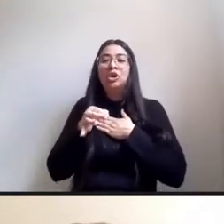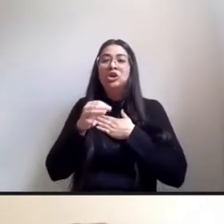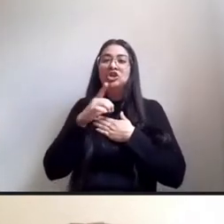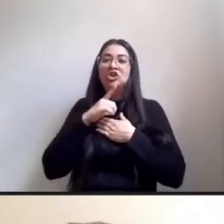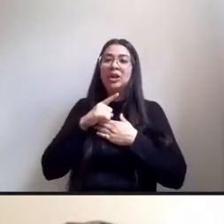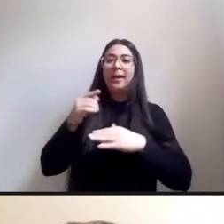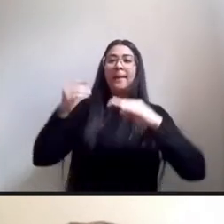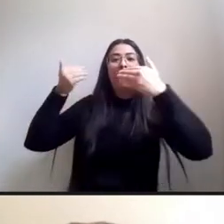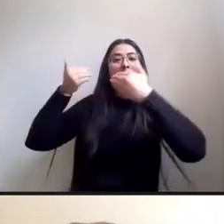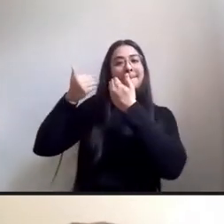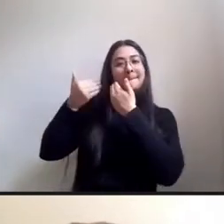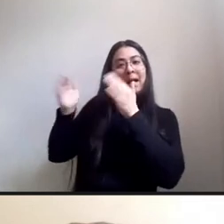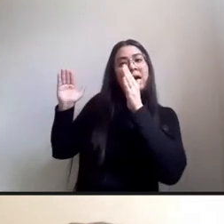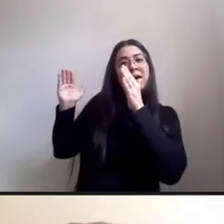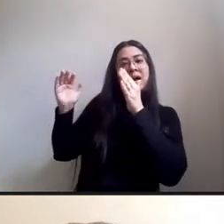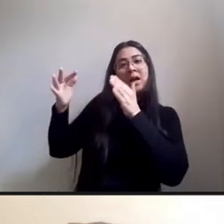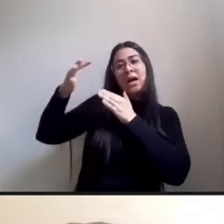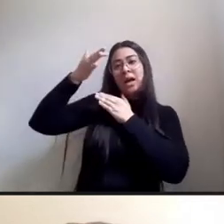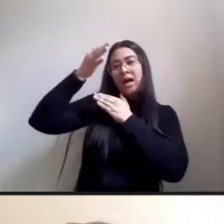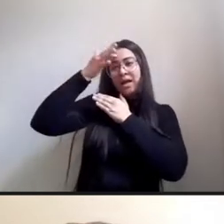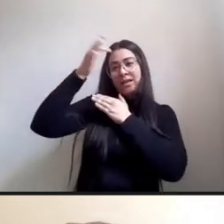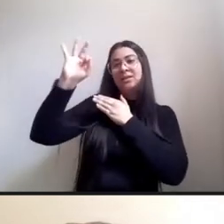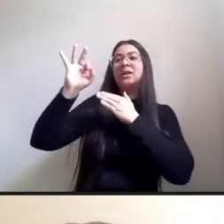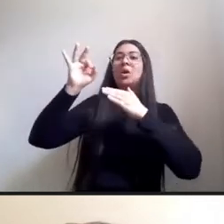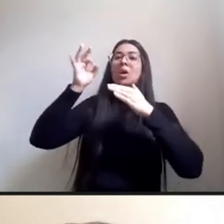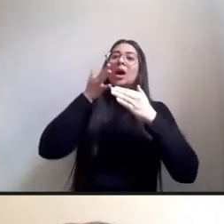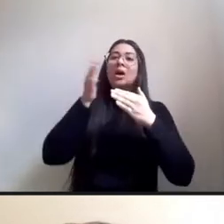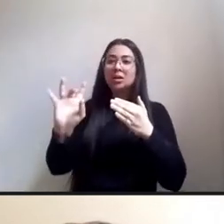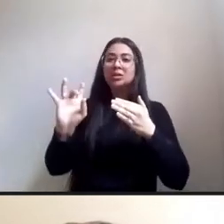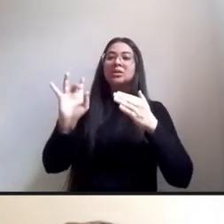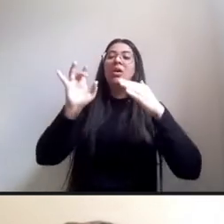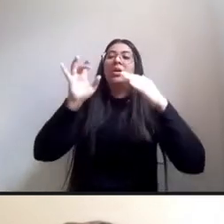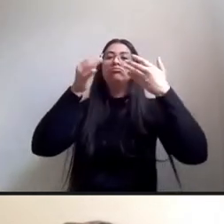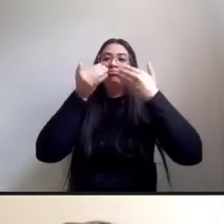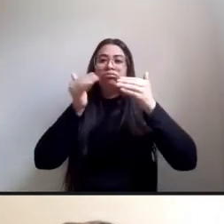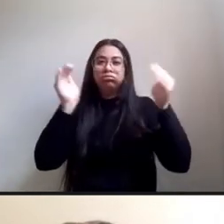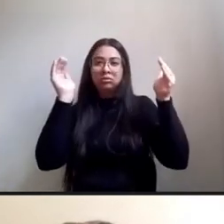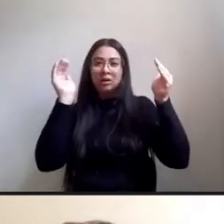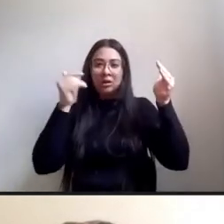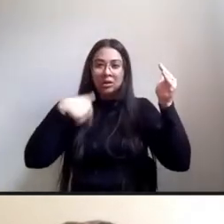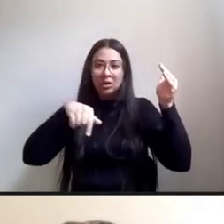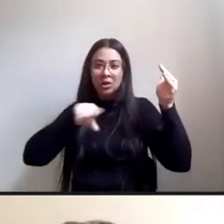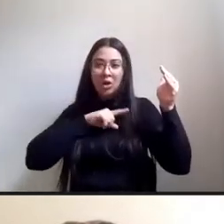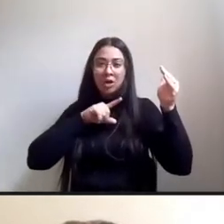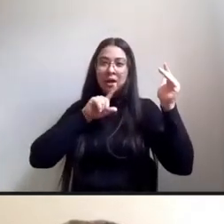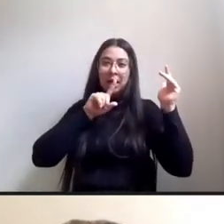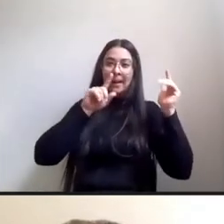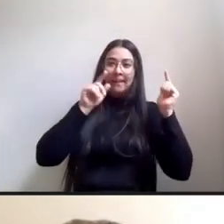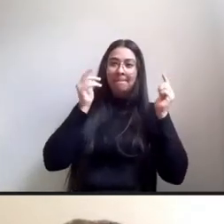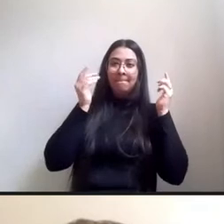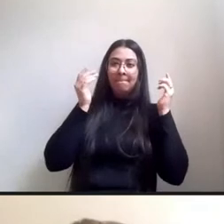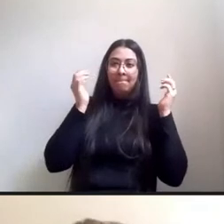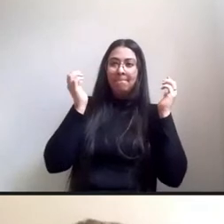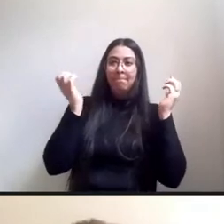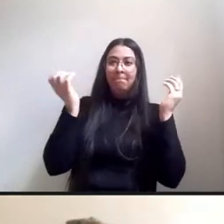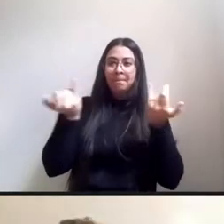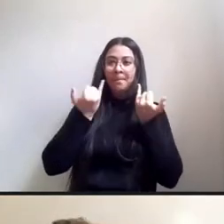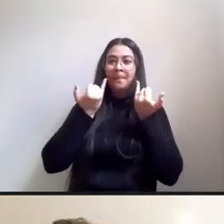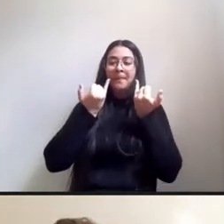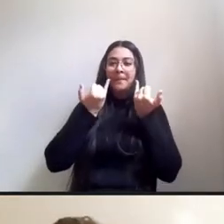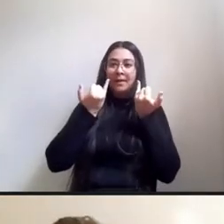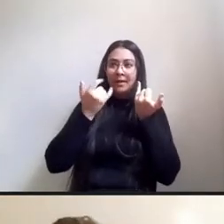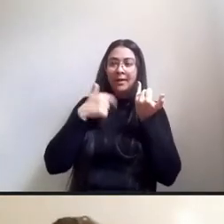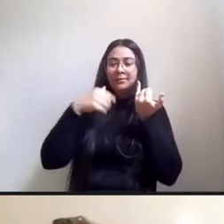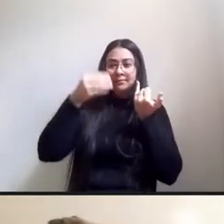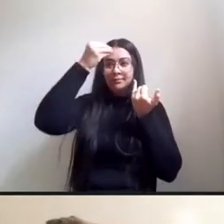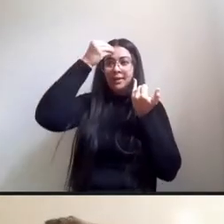somente a escuta né e converter isso em ação se a gente olha para a própria associação a própria associação